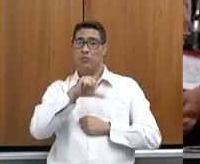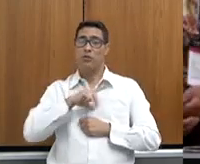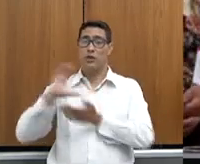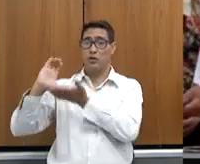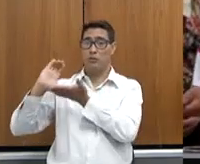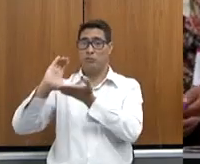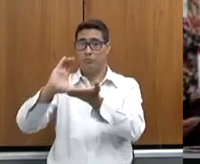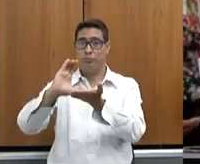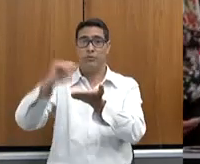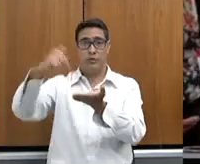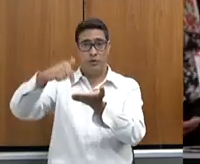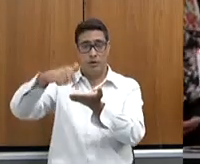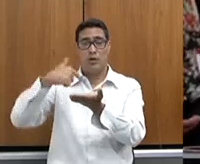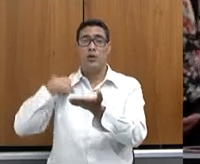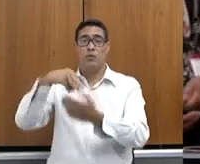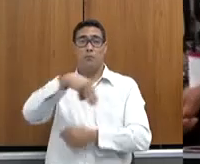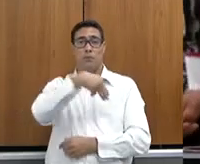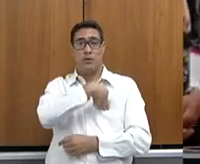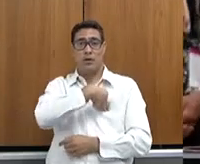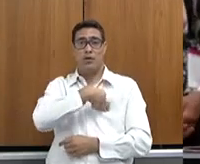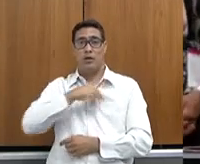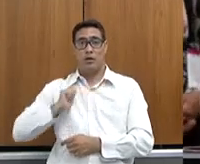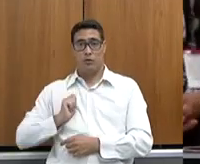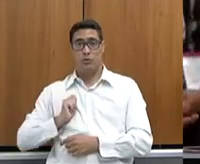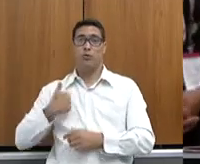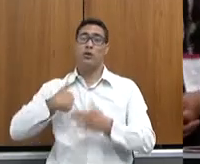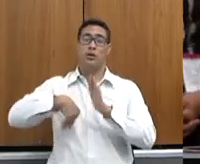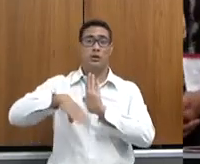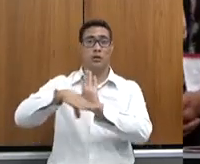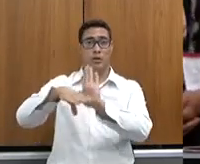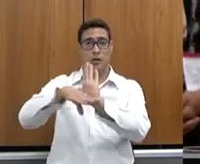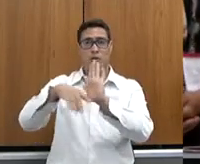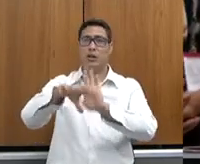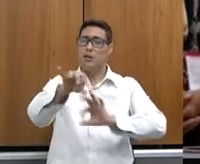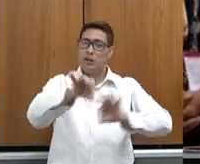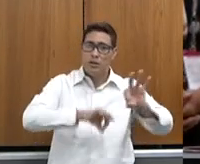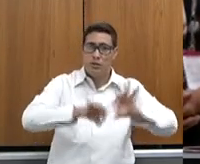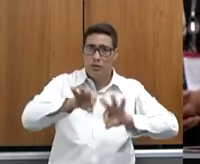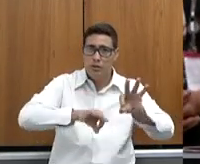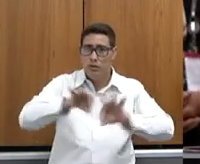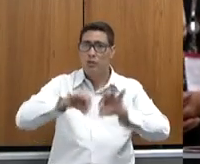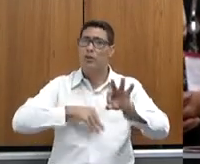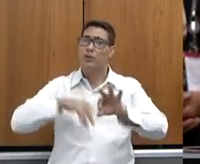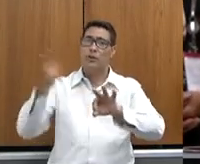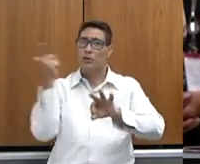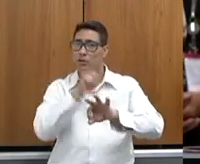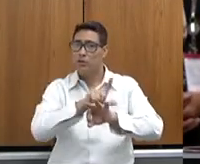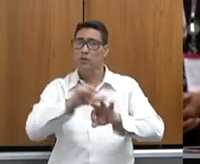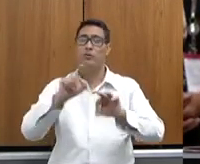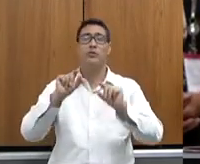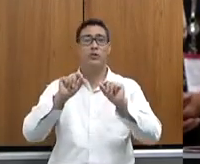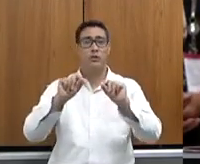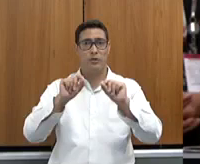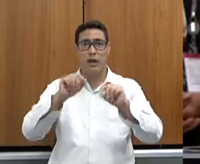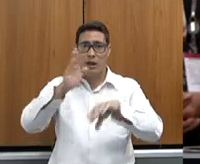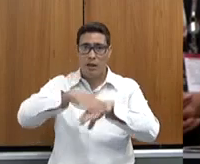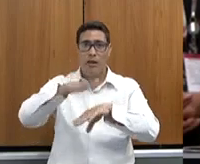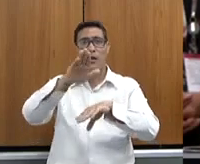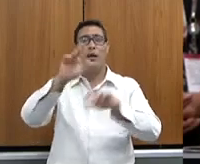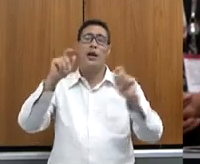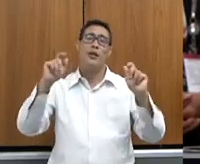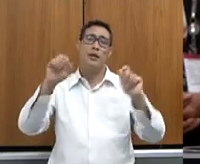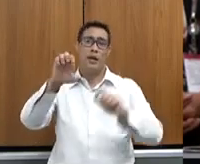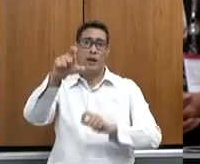Ministério da Agricultura para nos ajudar aqui a gente conseguir executar mais essa Expo Queijo